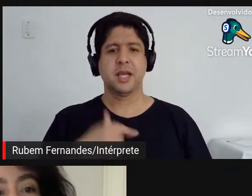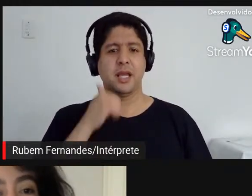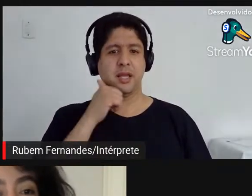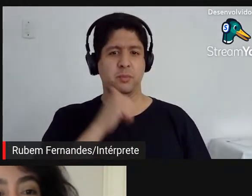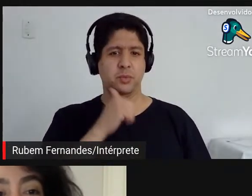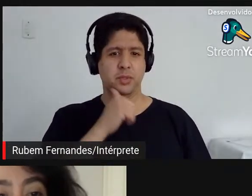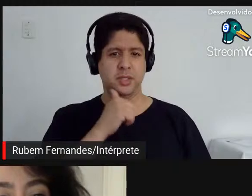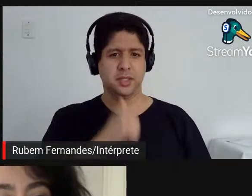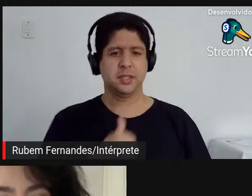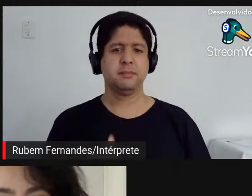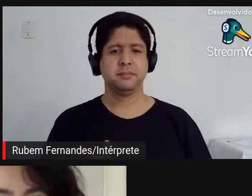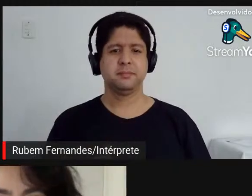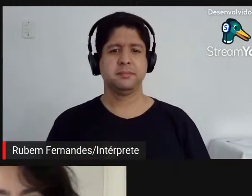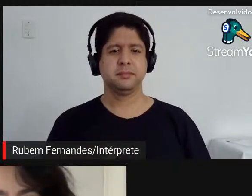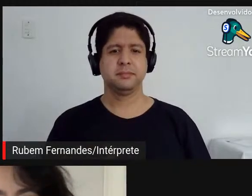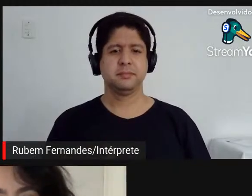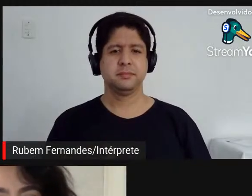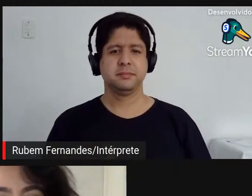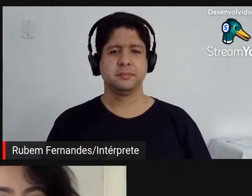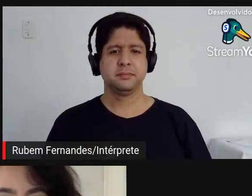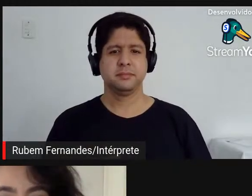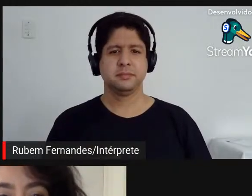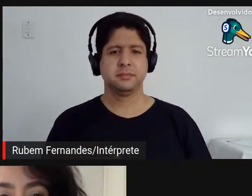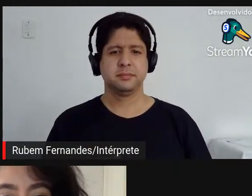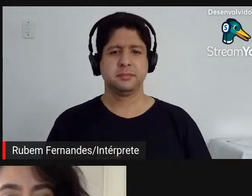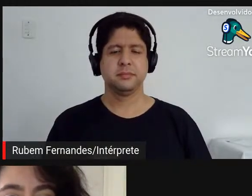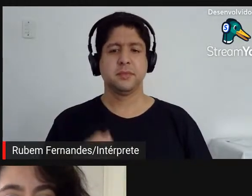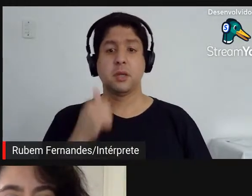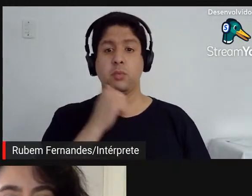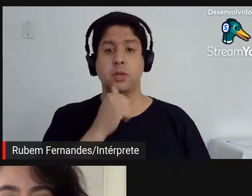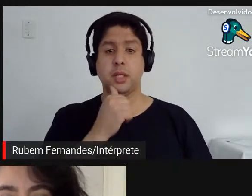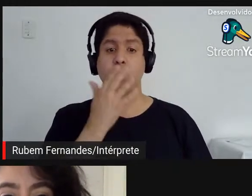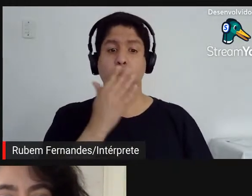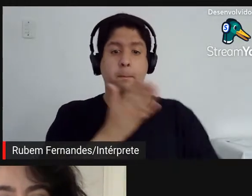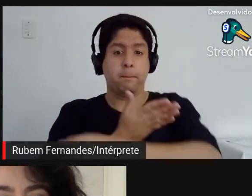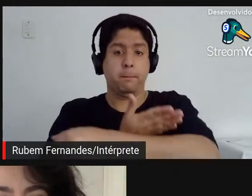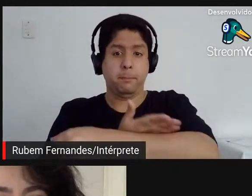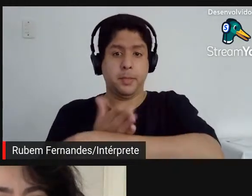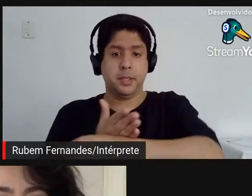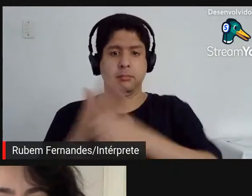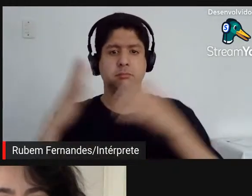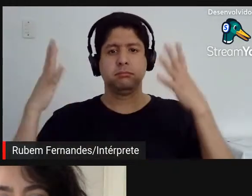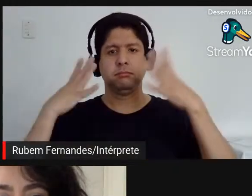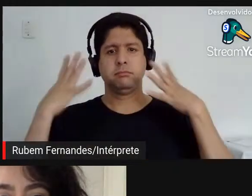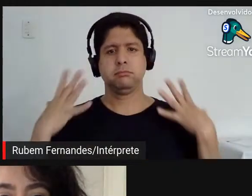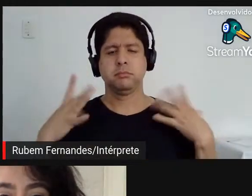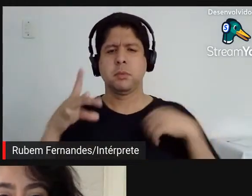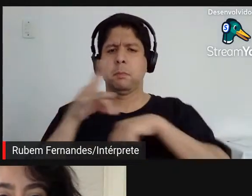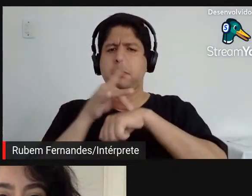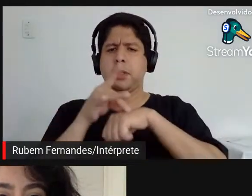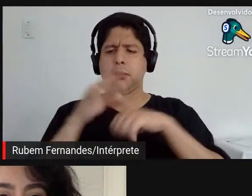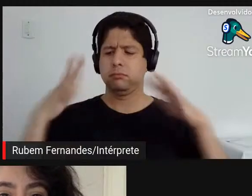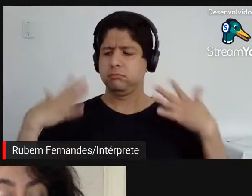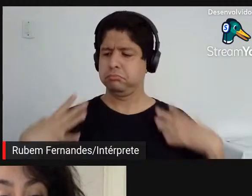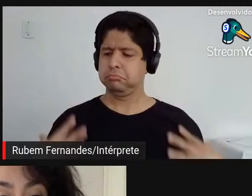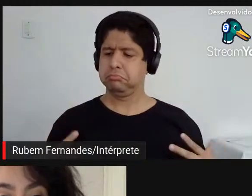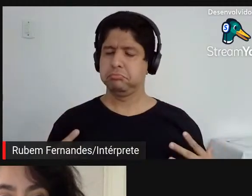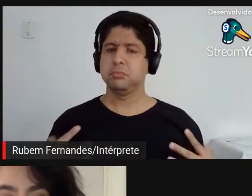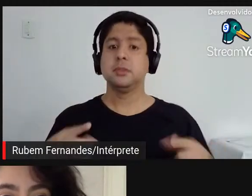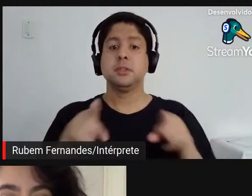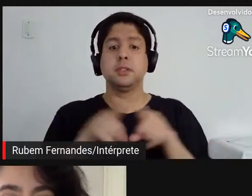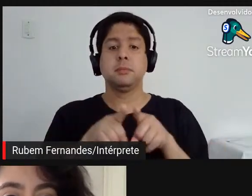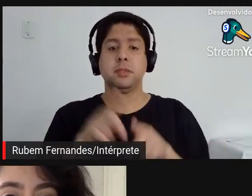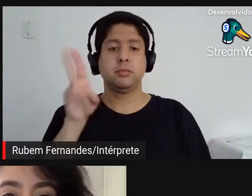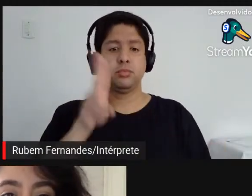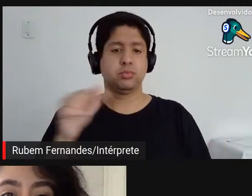branca, tenho cabelos pretos, longos e estou num fundo